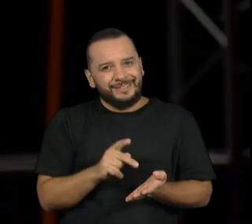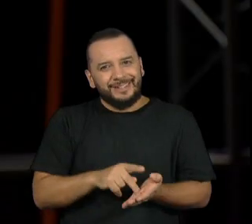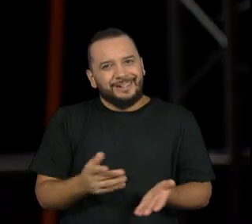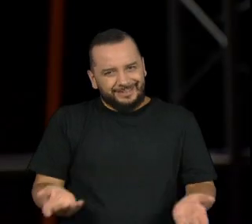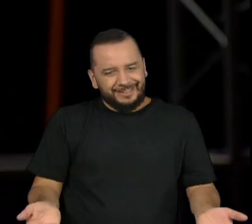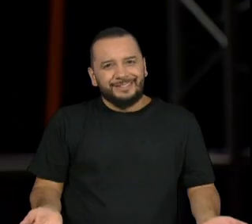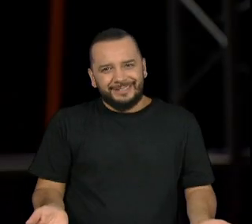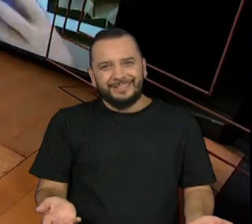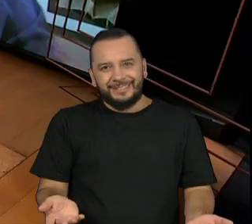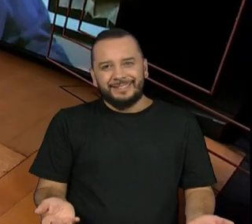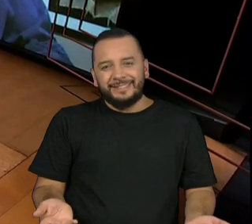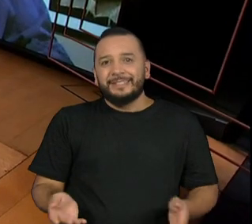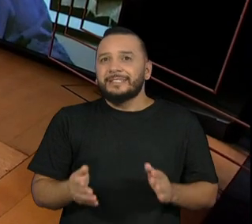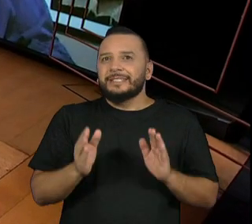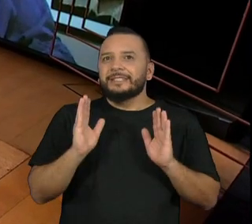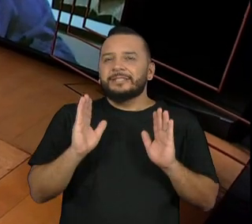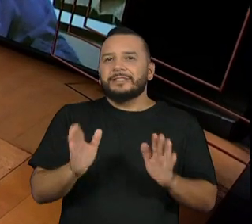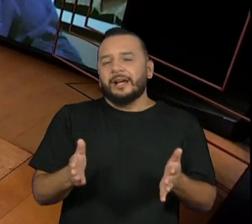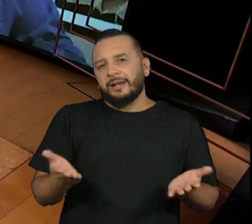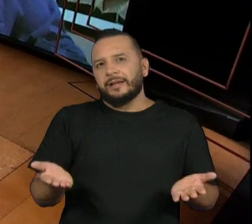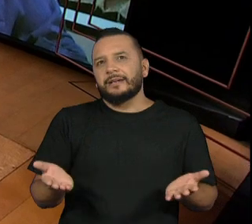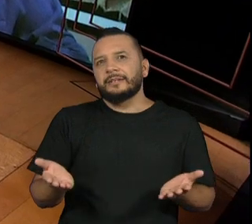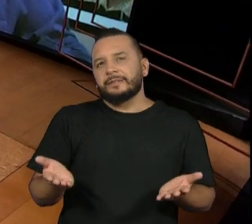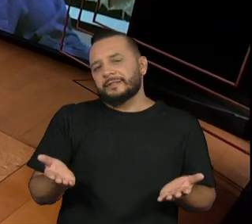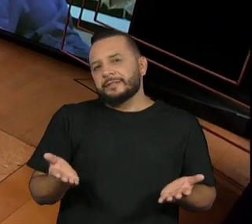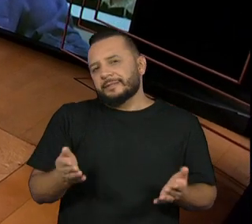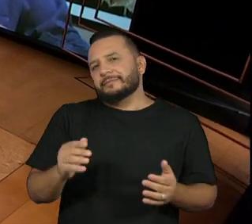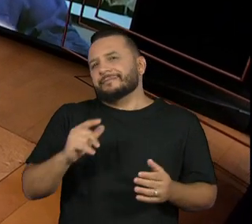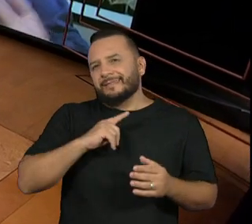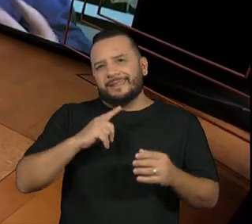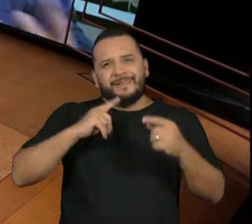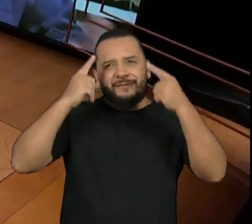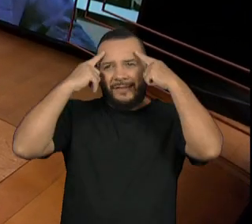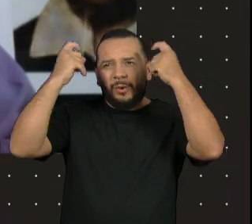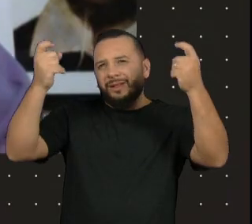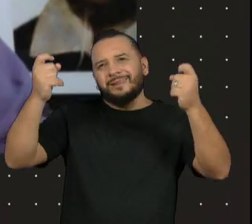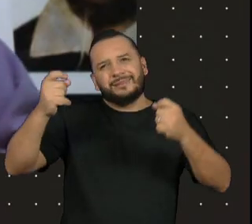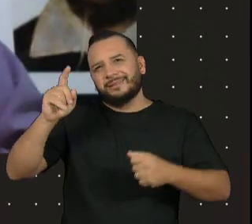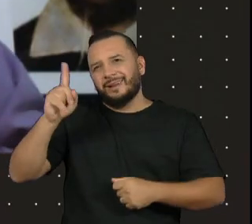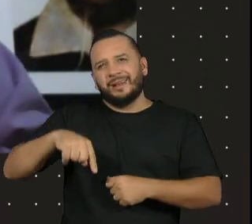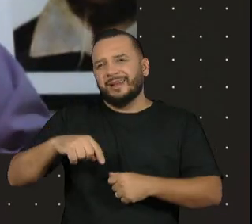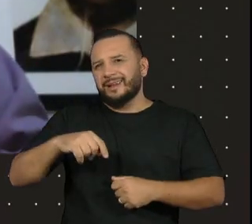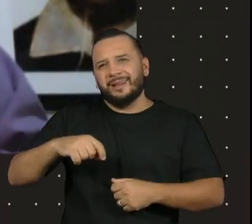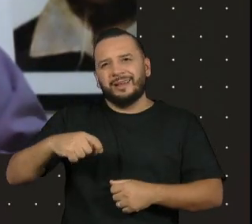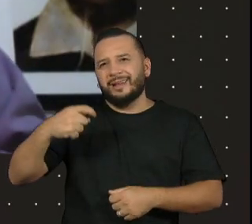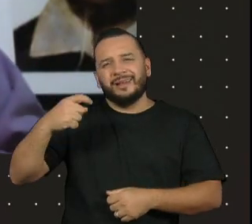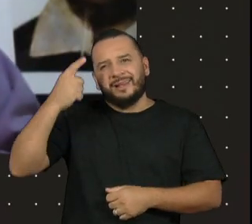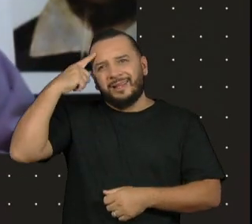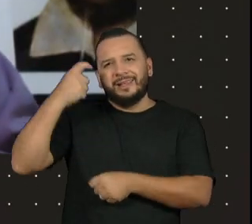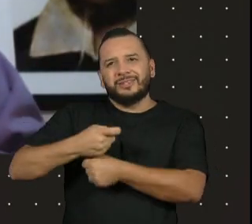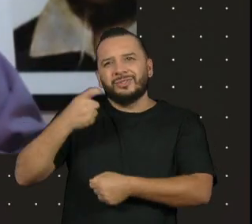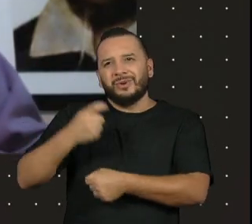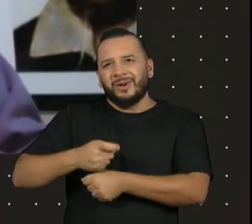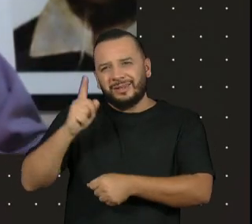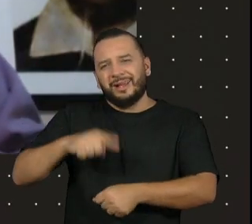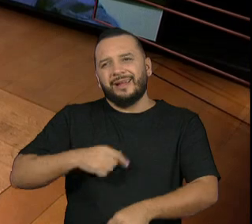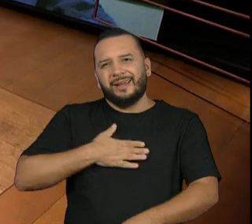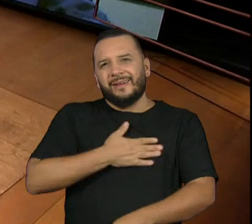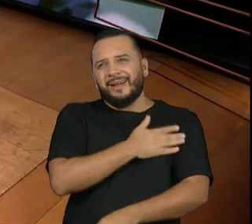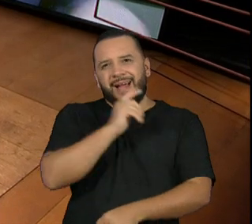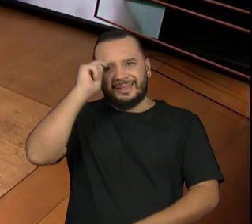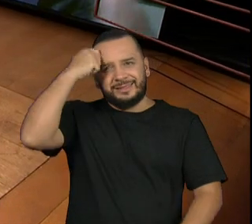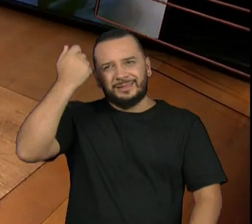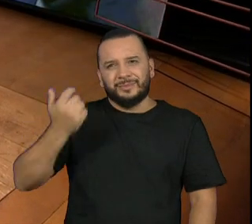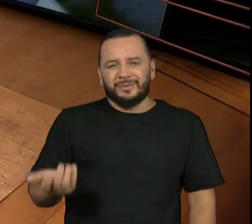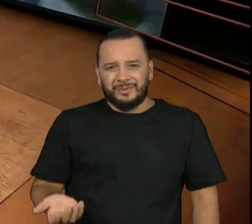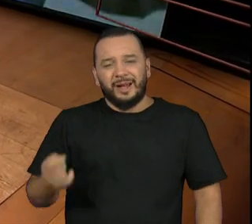e purgar, purgar, porque é a coisa mais violenta e idiota que a humanidade inventou e que aqui no Brasil